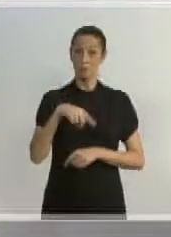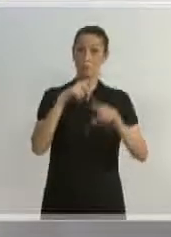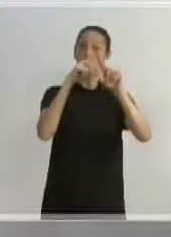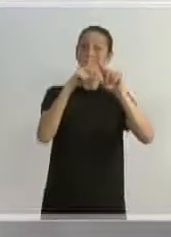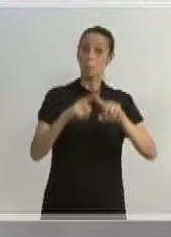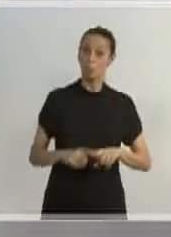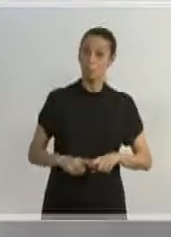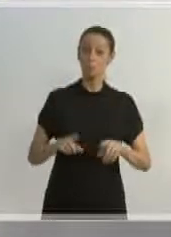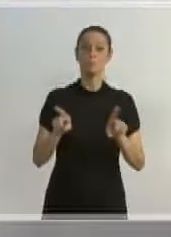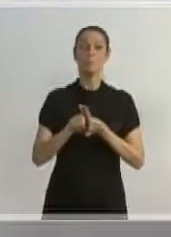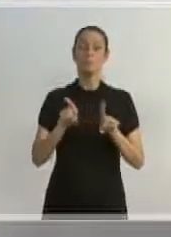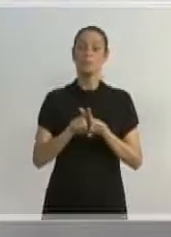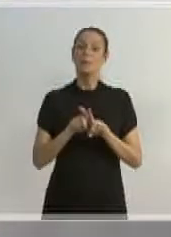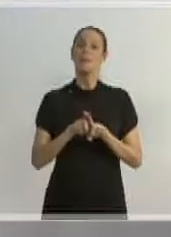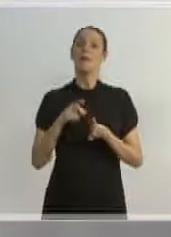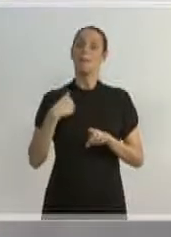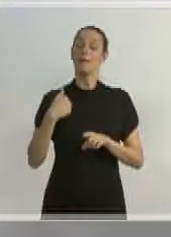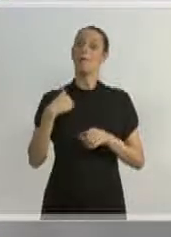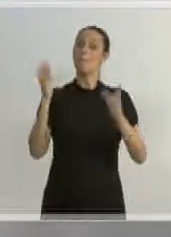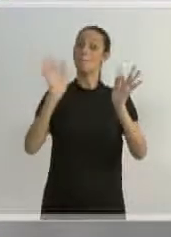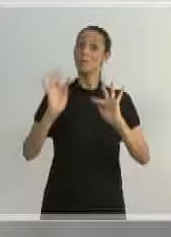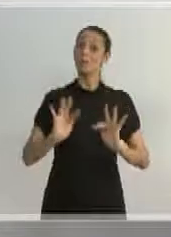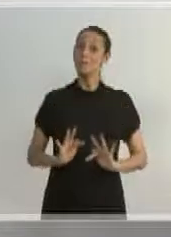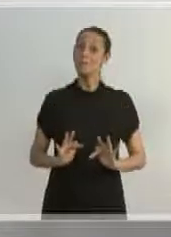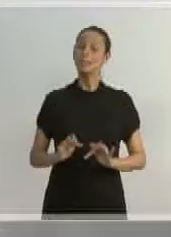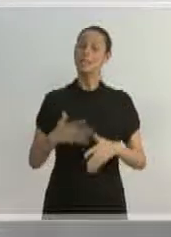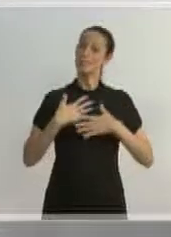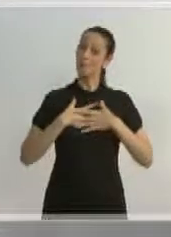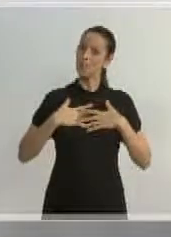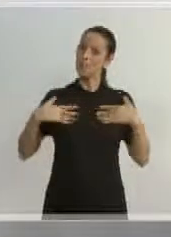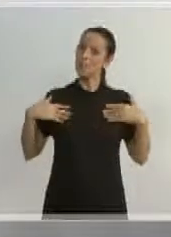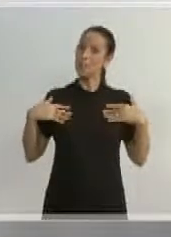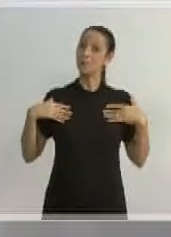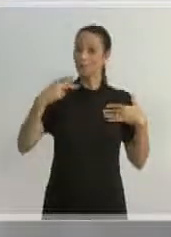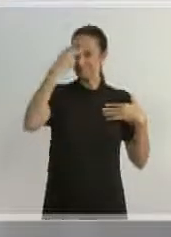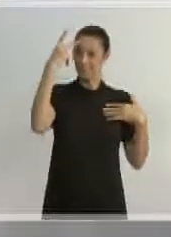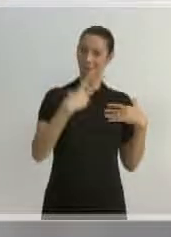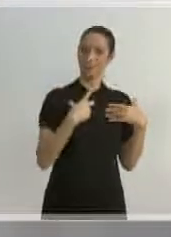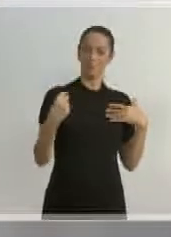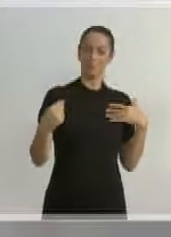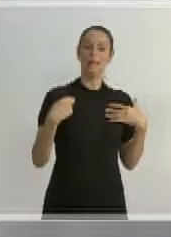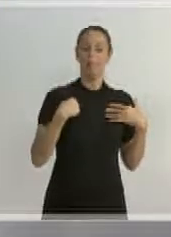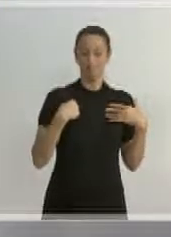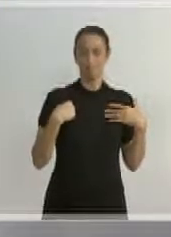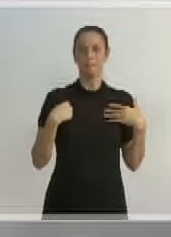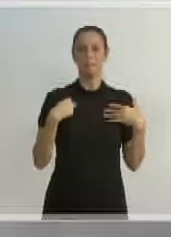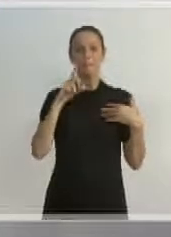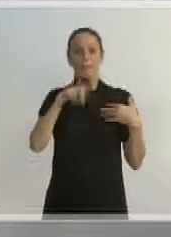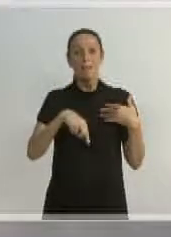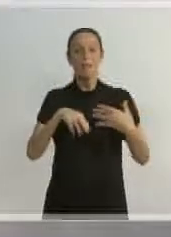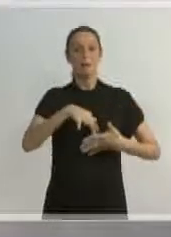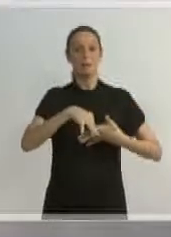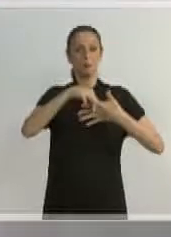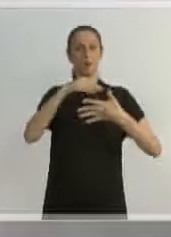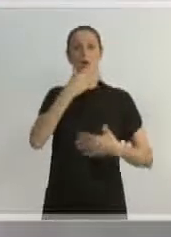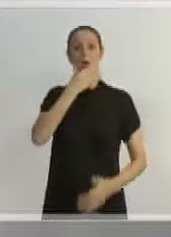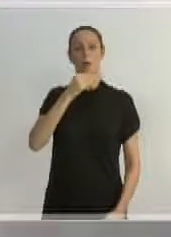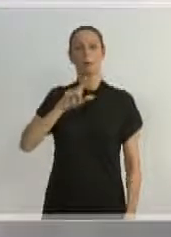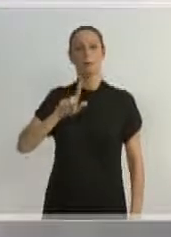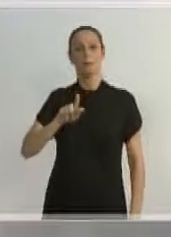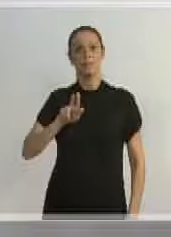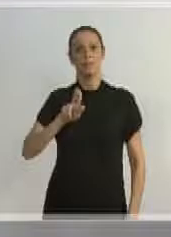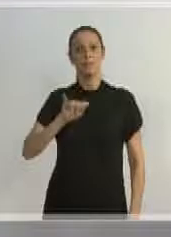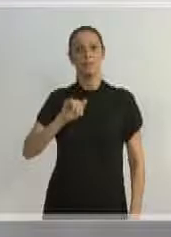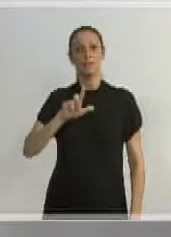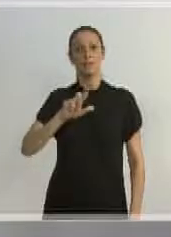passa por um processo seletivo, e eu tive a felicidade e orgulho de ser selecionado. Ele, na verdade, é um projeto liderado pelo Guilherme Leal, que é